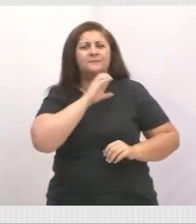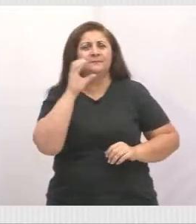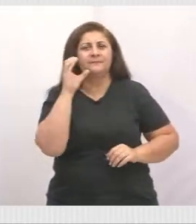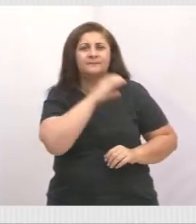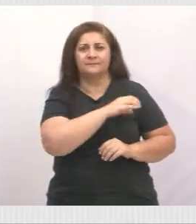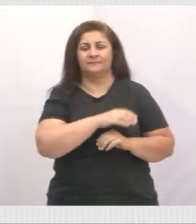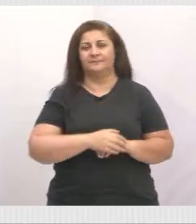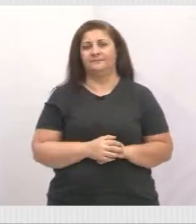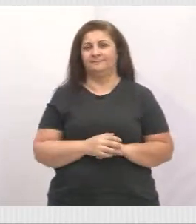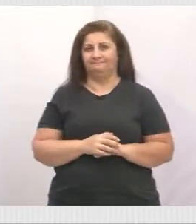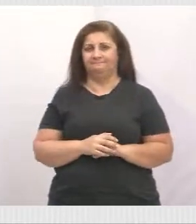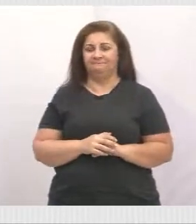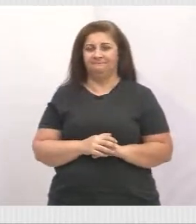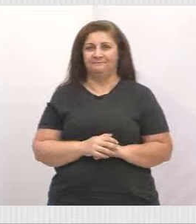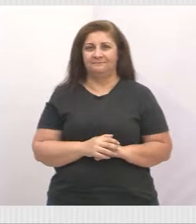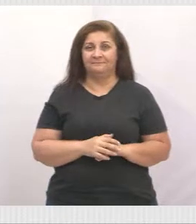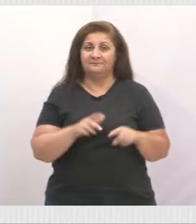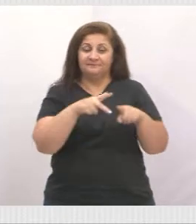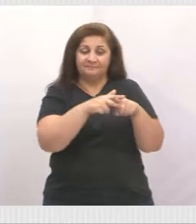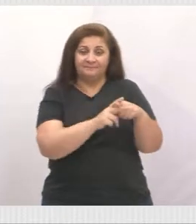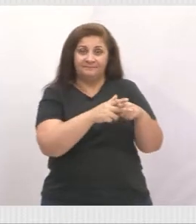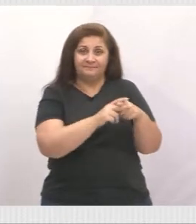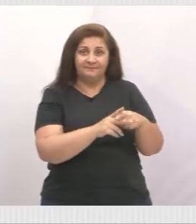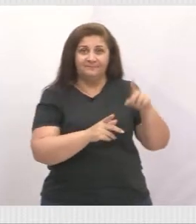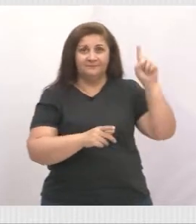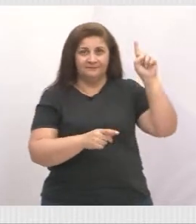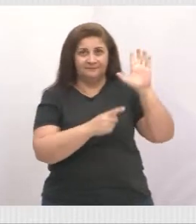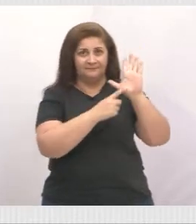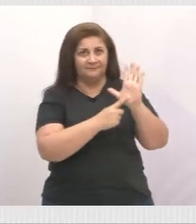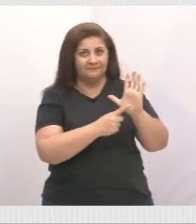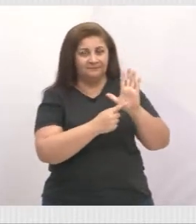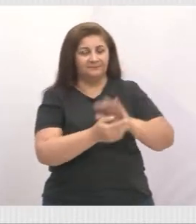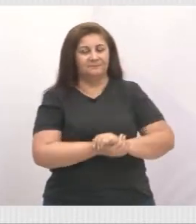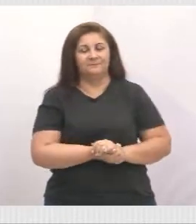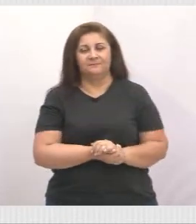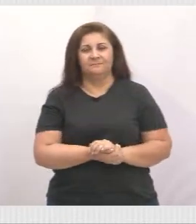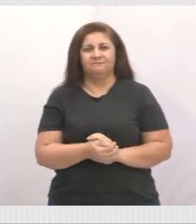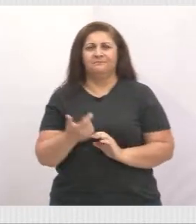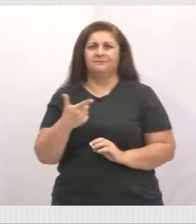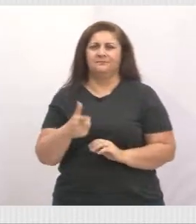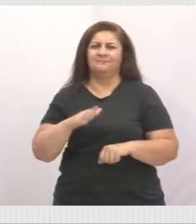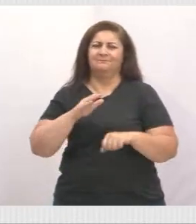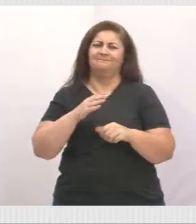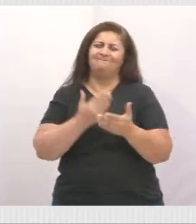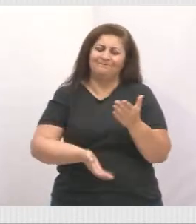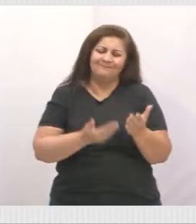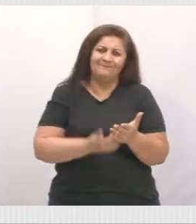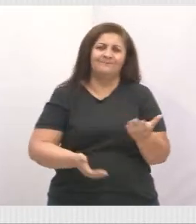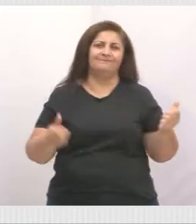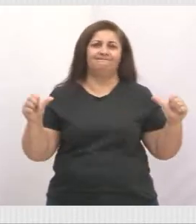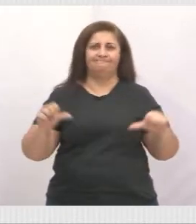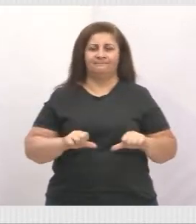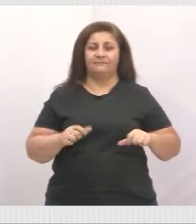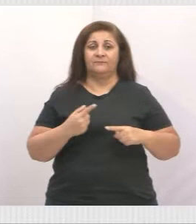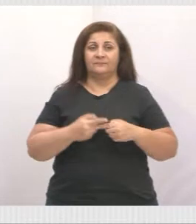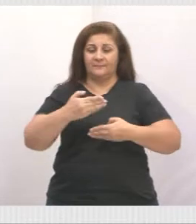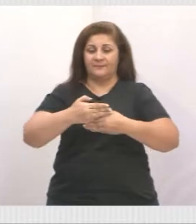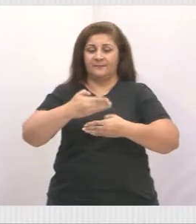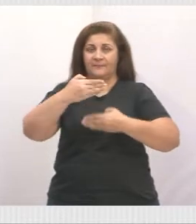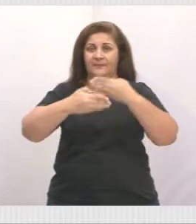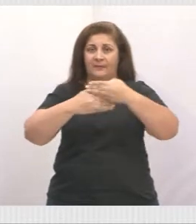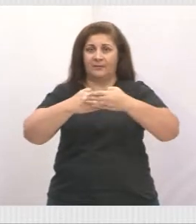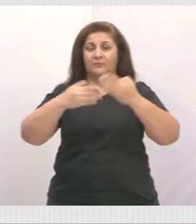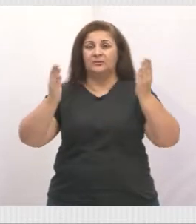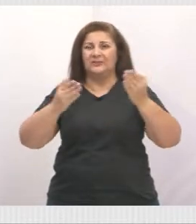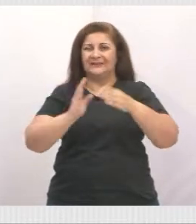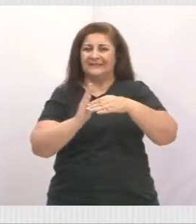possível essa manutenção, para que não haja mais danos para o morador, porque o muro já começou